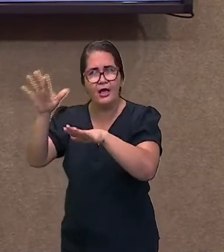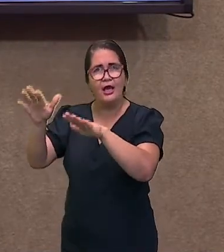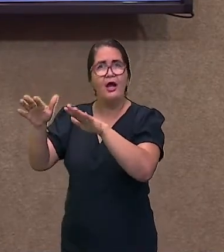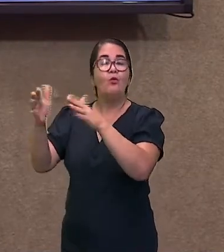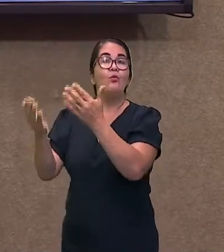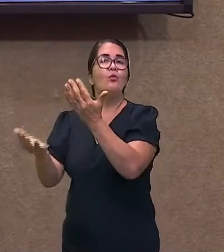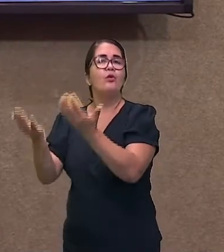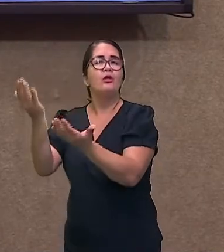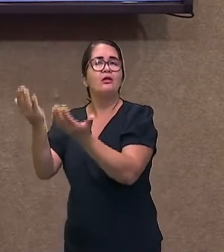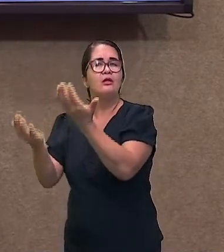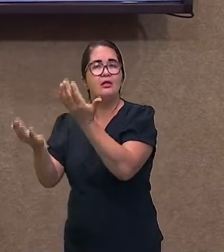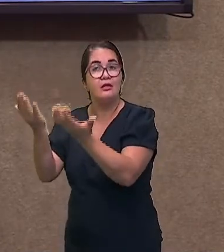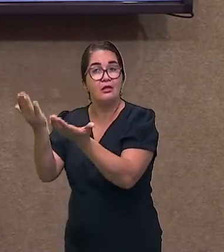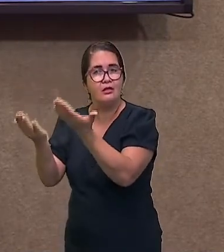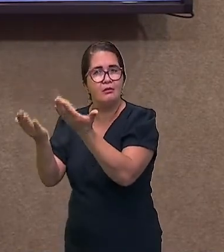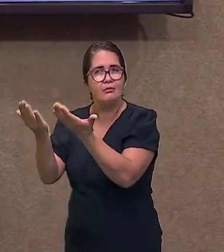exemplo,